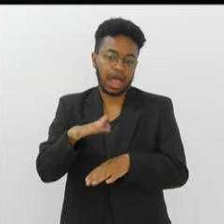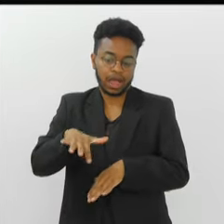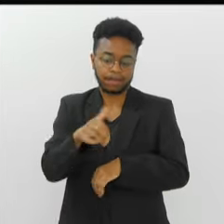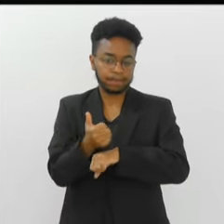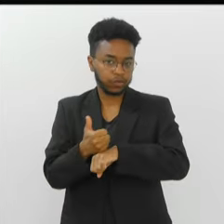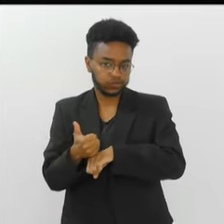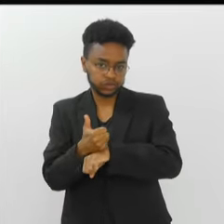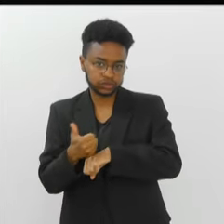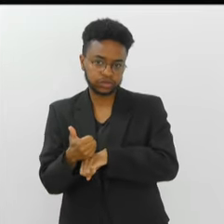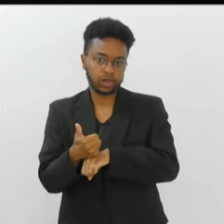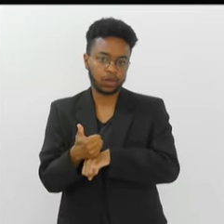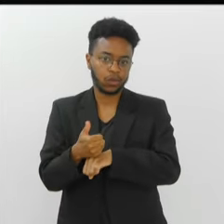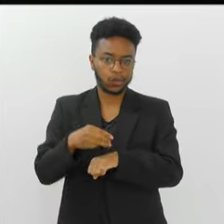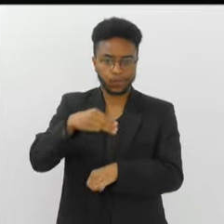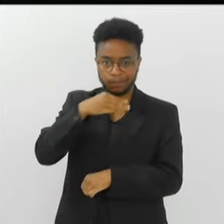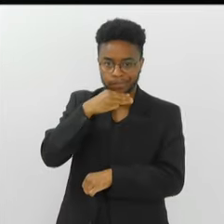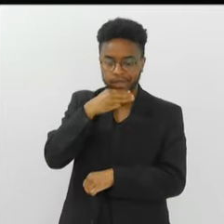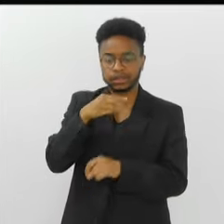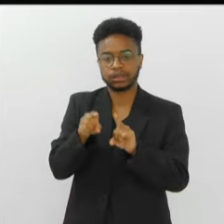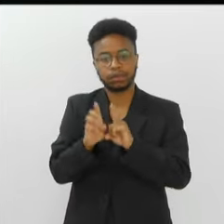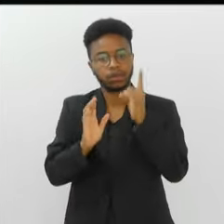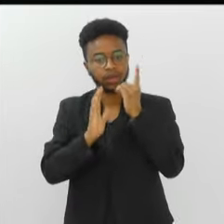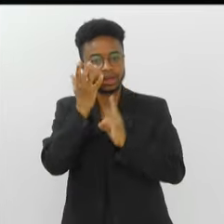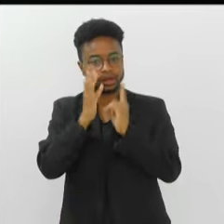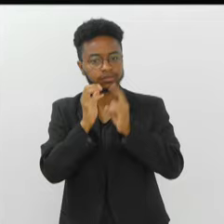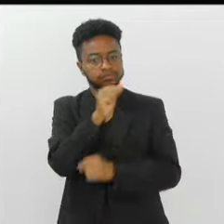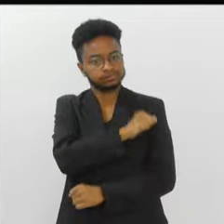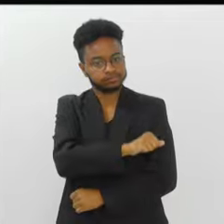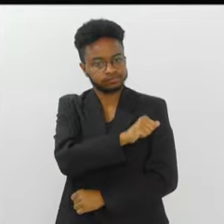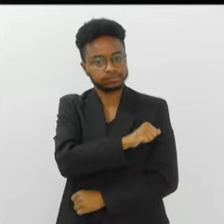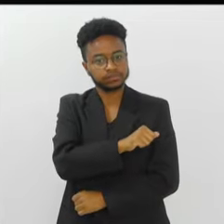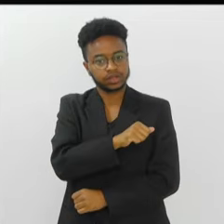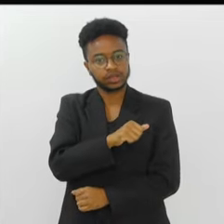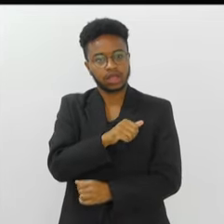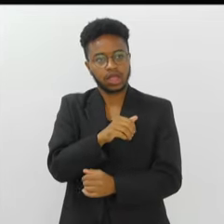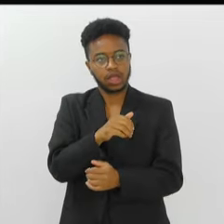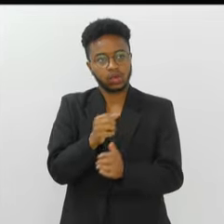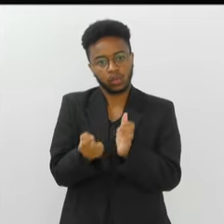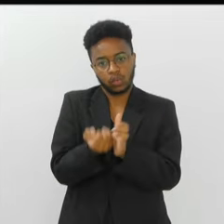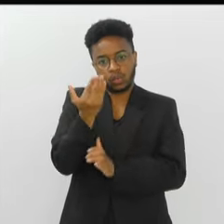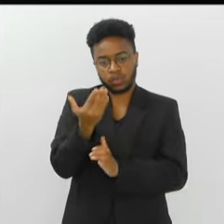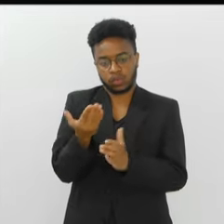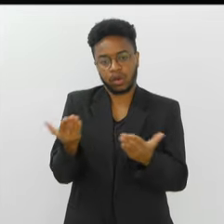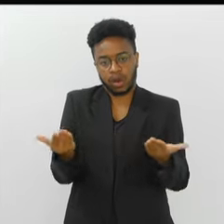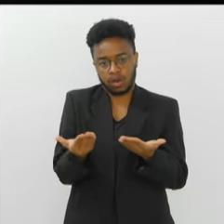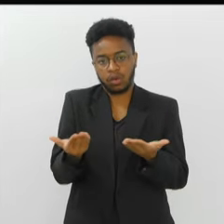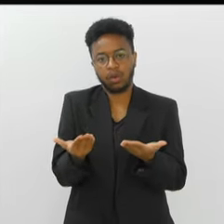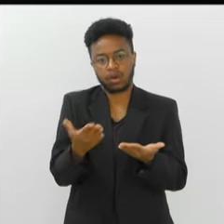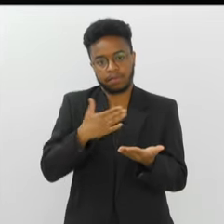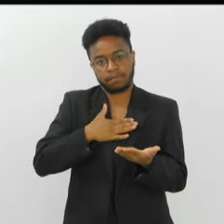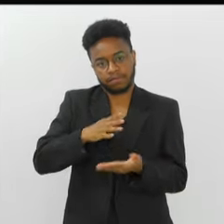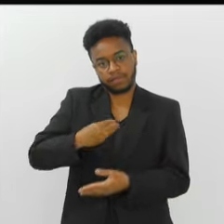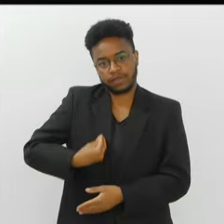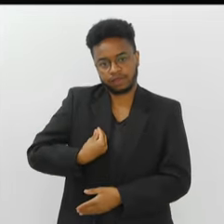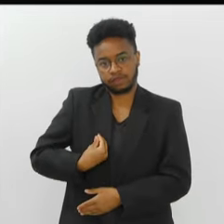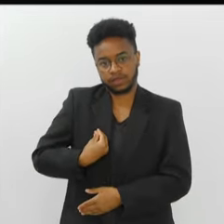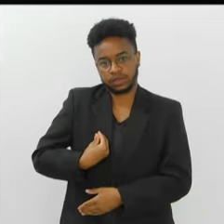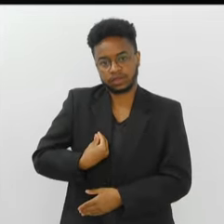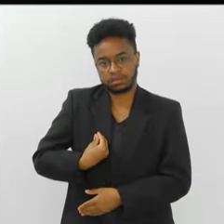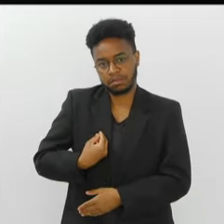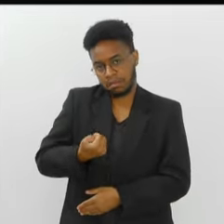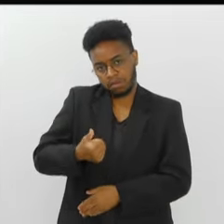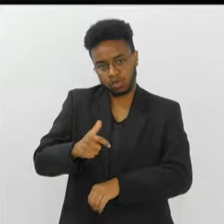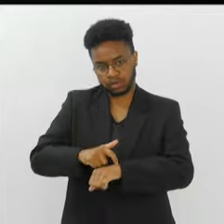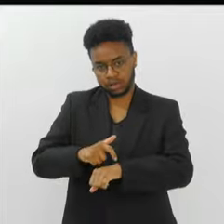profissionalmente a mangueira e o Carnaval do Rio tenham aparecido na minha história